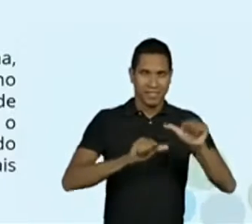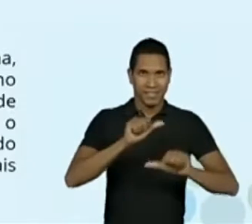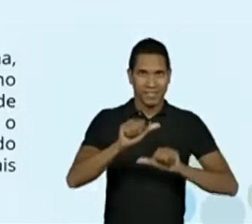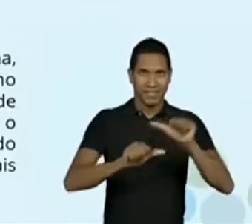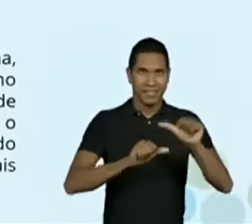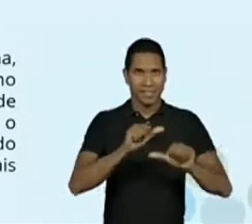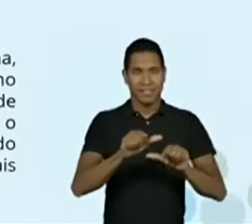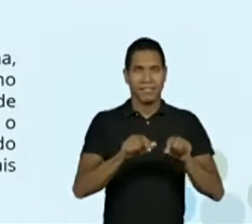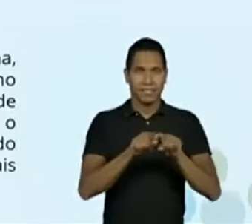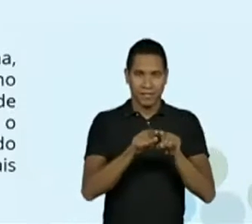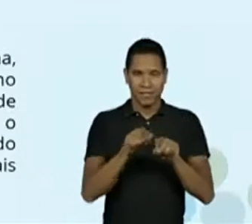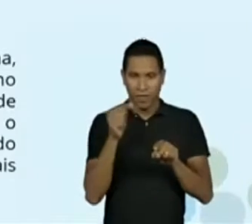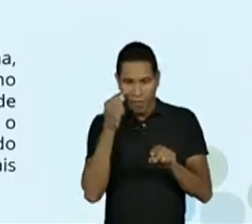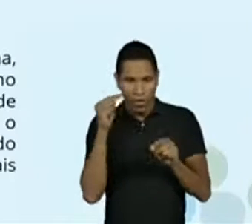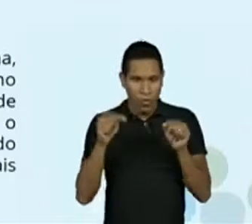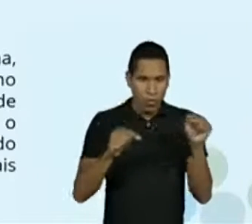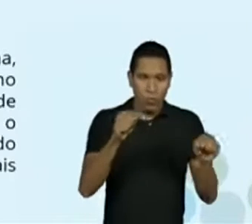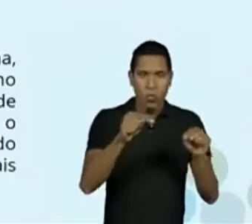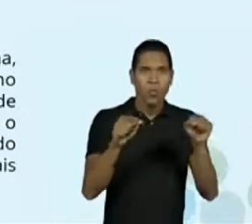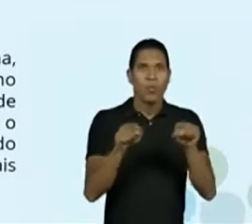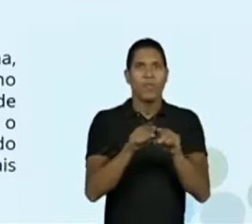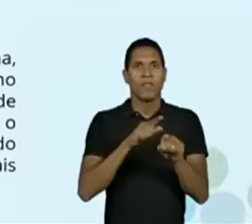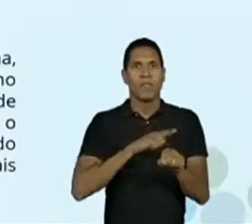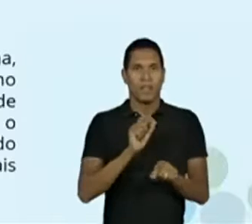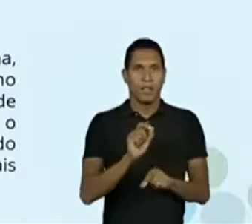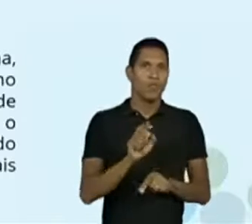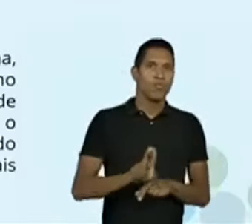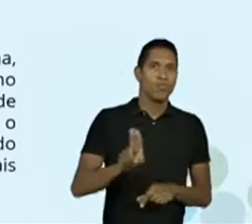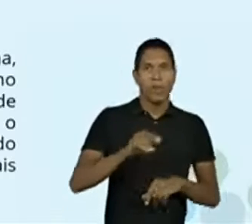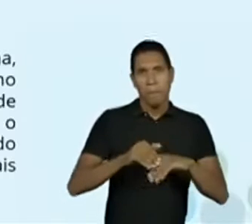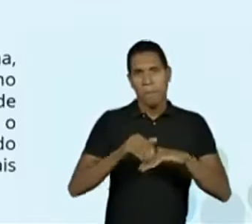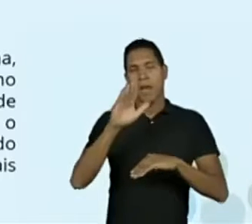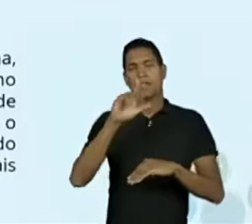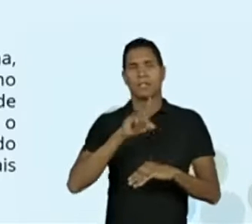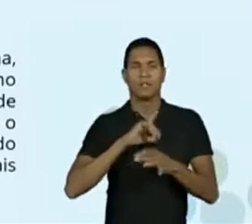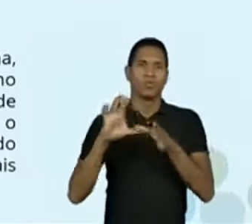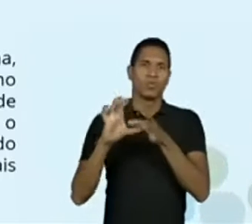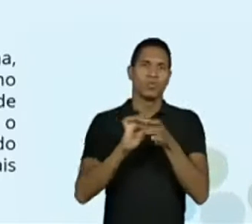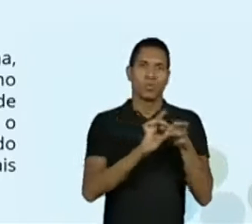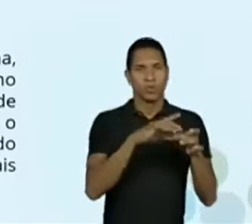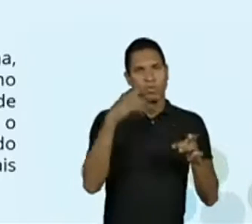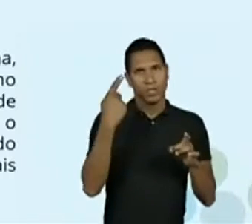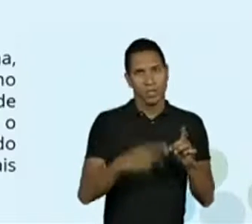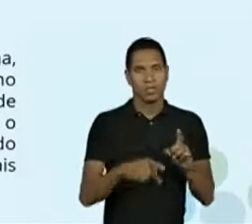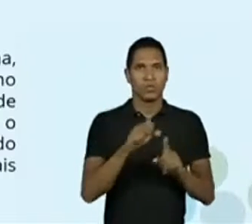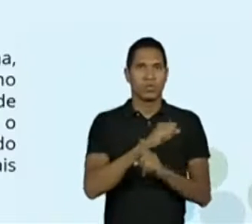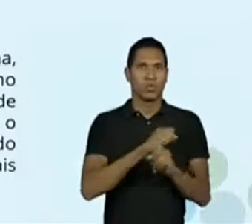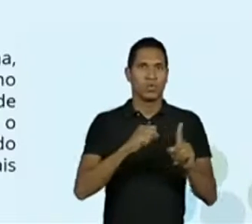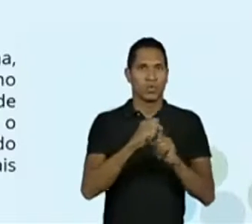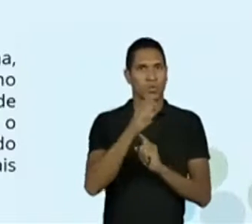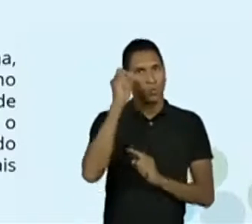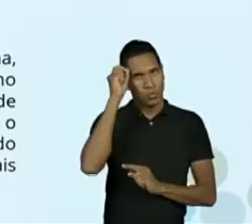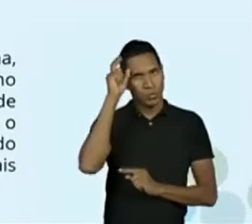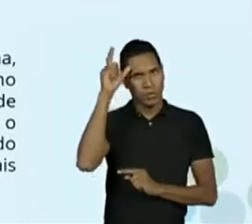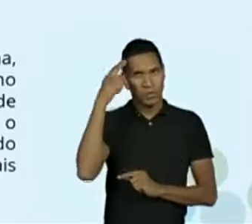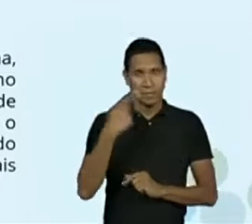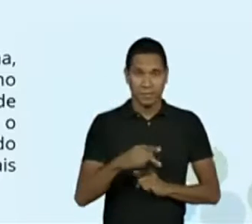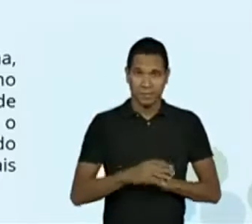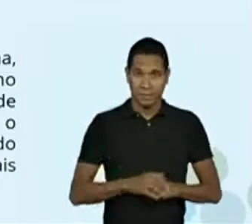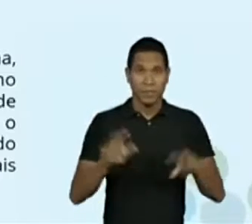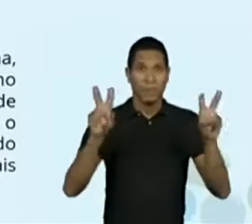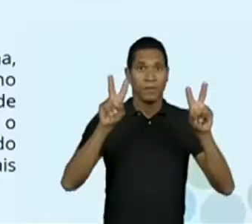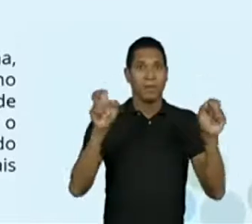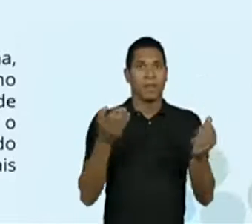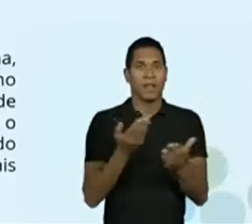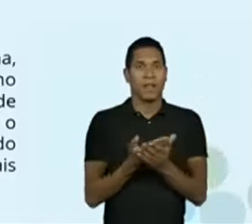adequadas entre as unidades mais usuais em contextos socioculturais. E o título da nossa aula